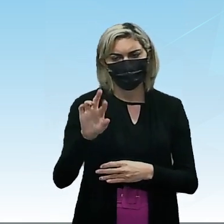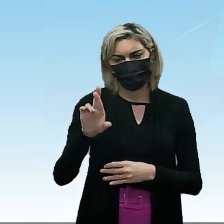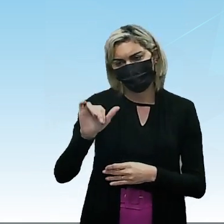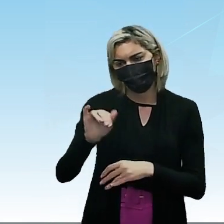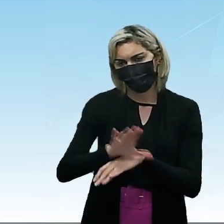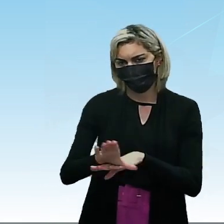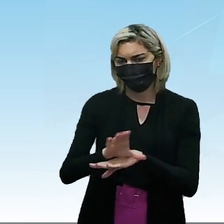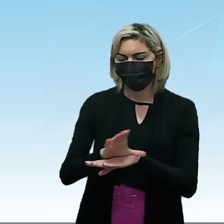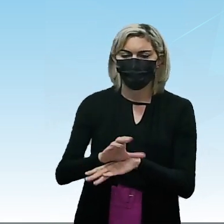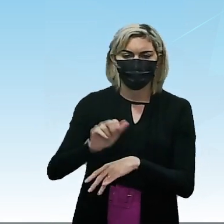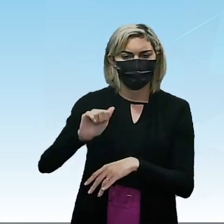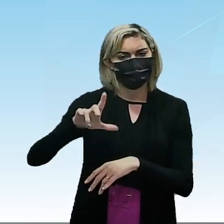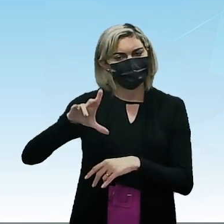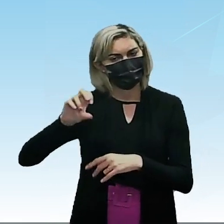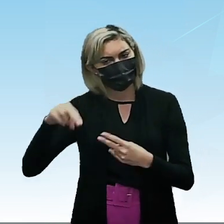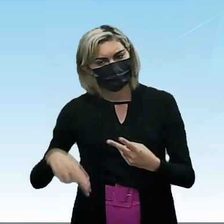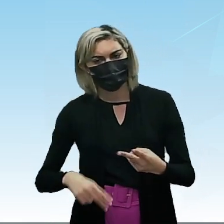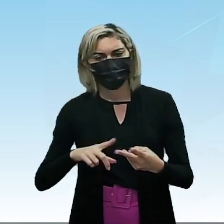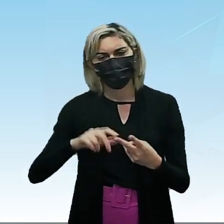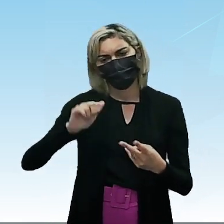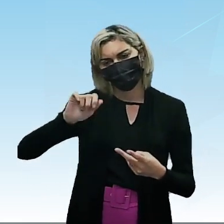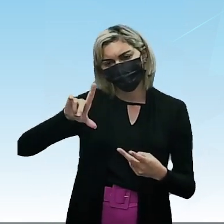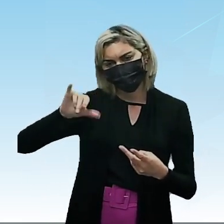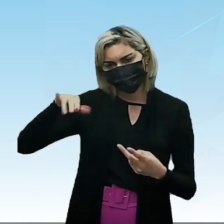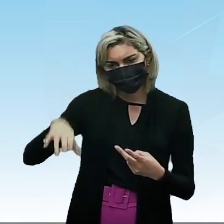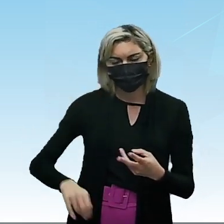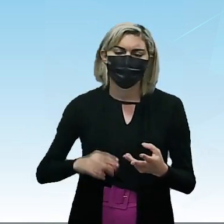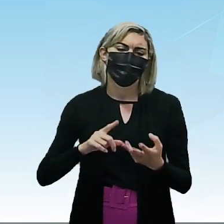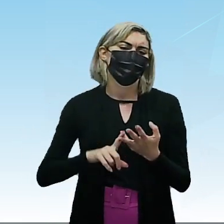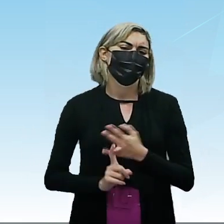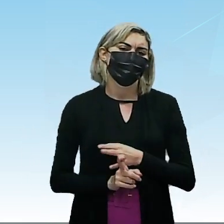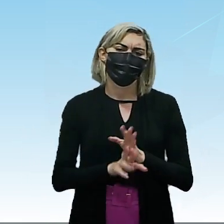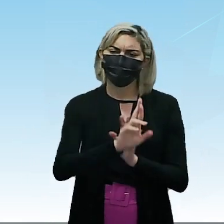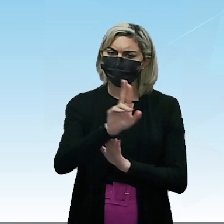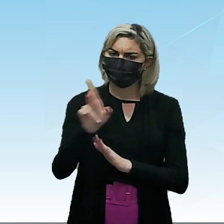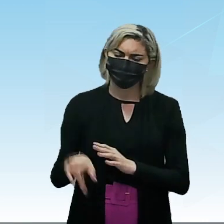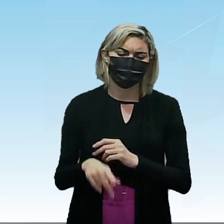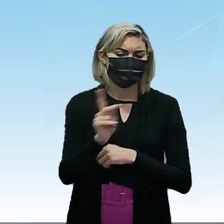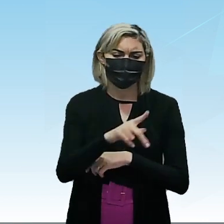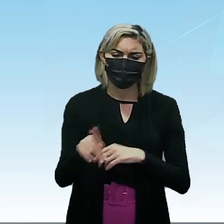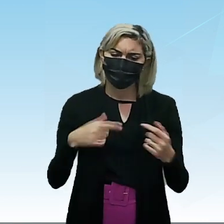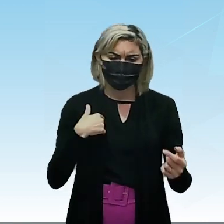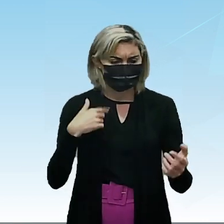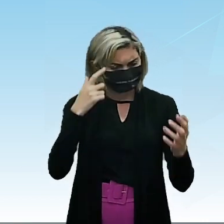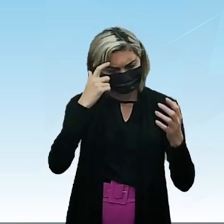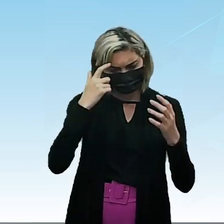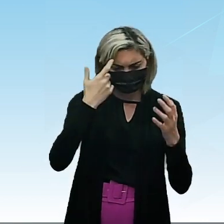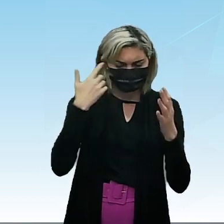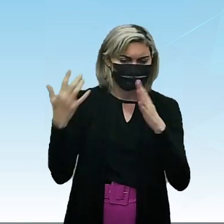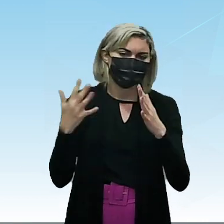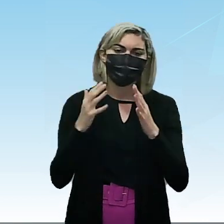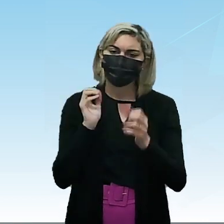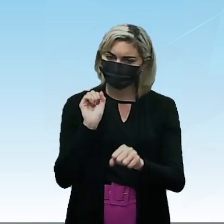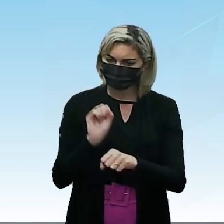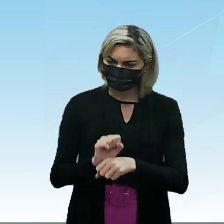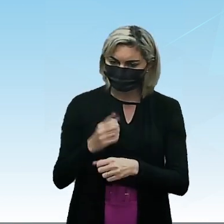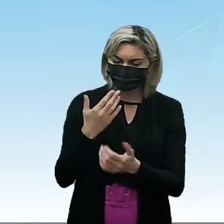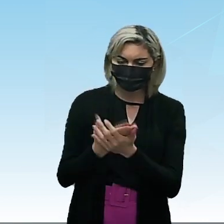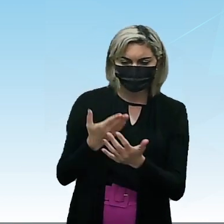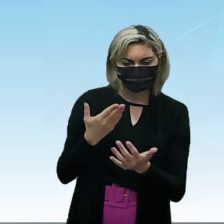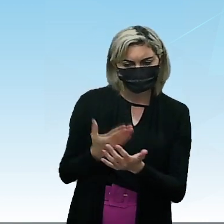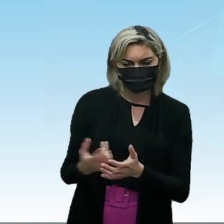fala sobre os alcanos Alcenos Alcinos Alcadienos Professor Tô na dúvida Então para um pouquinho Essa aula